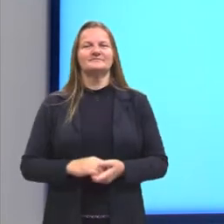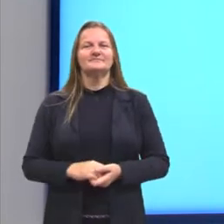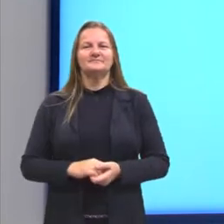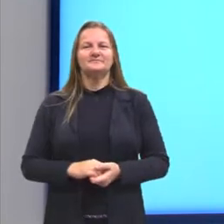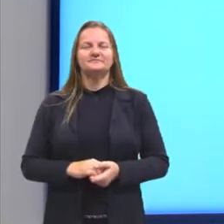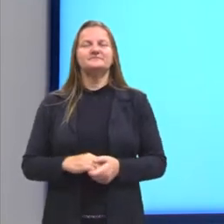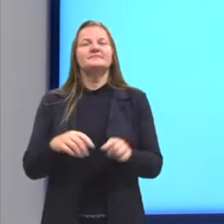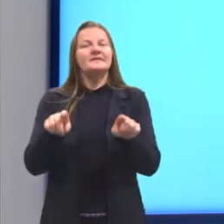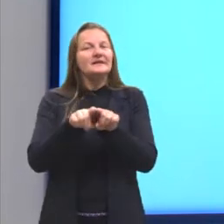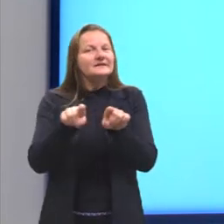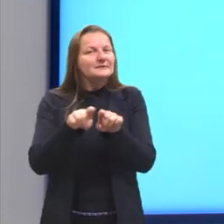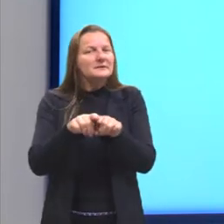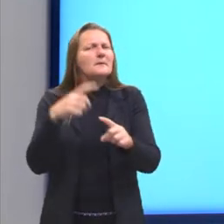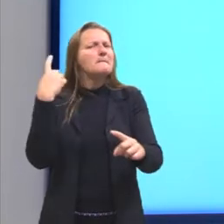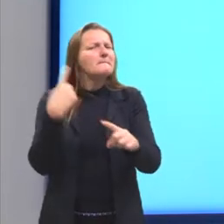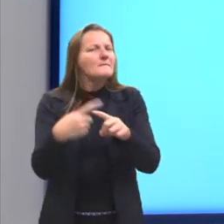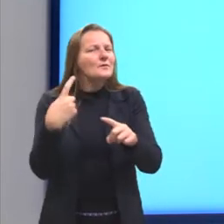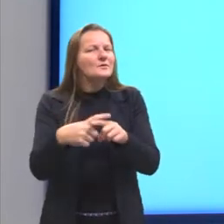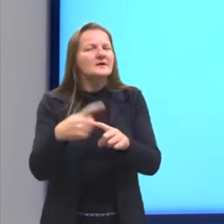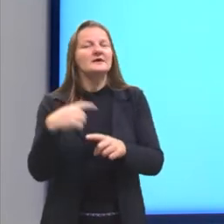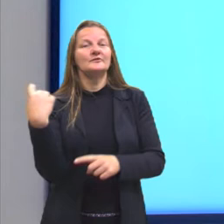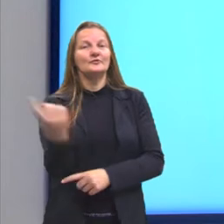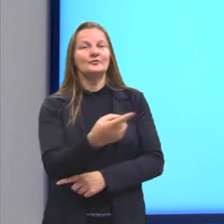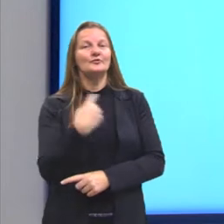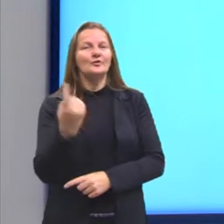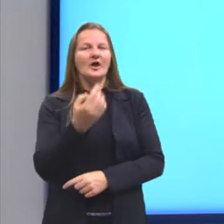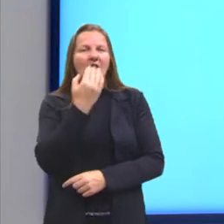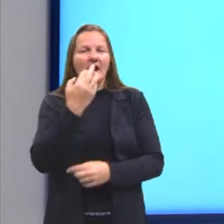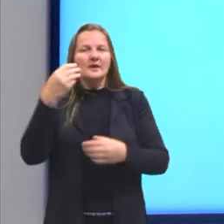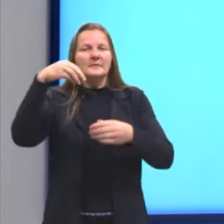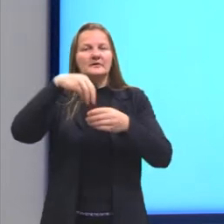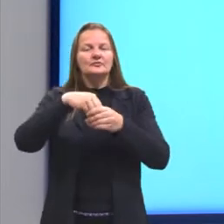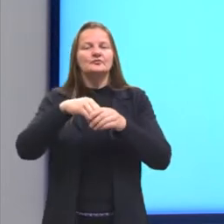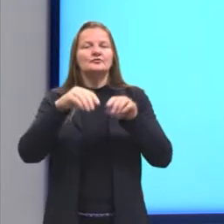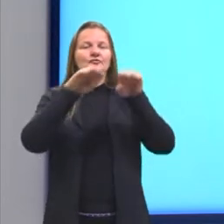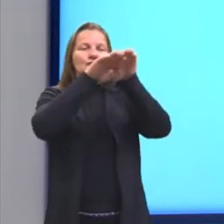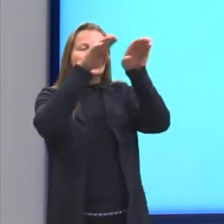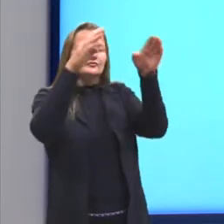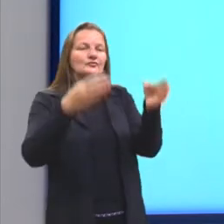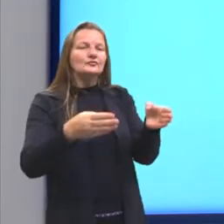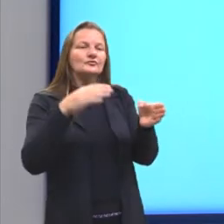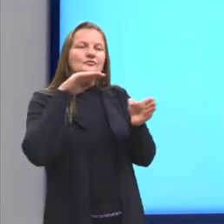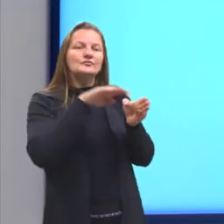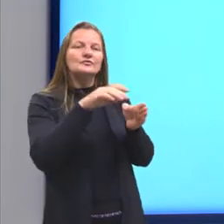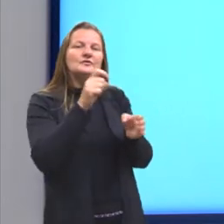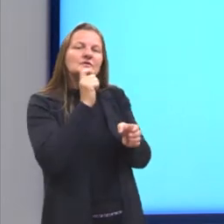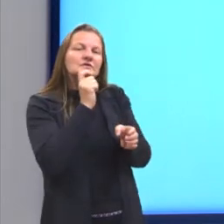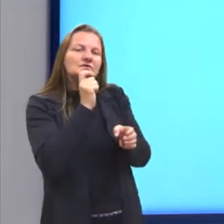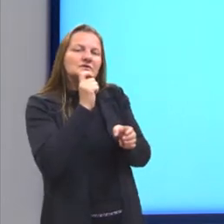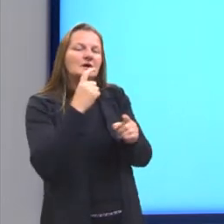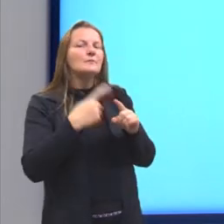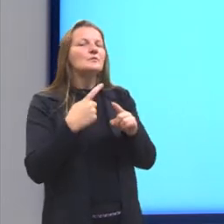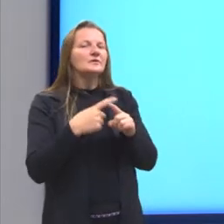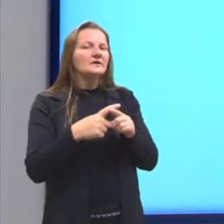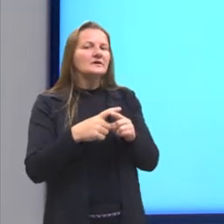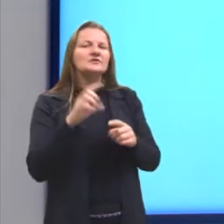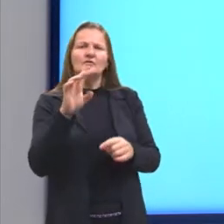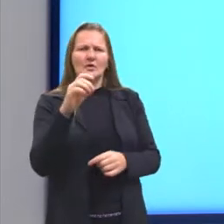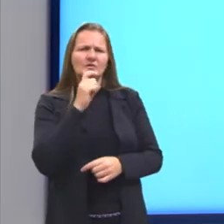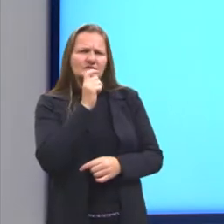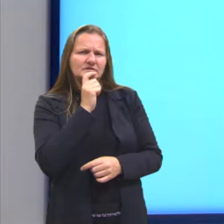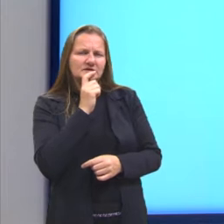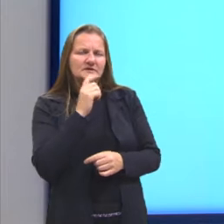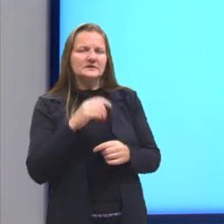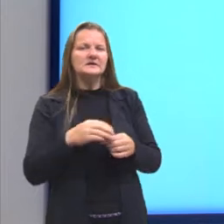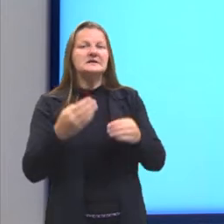Ou então, por que que nós colocamos os alimentos na geladeira? Para resfriar, mas será que é só para resfriar? E